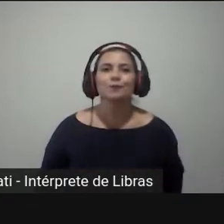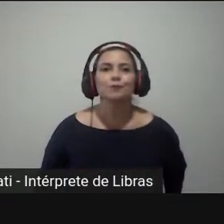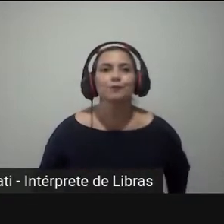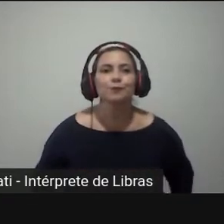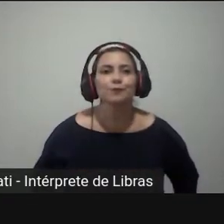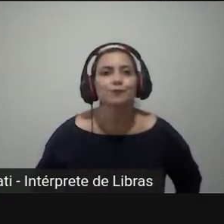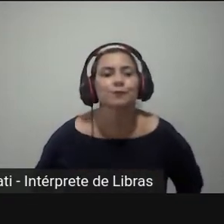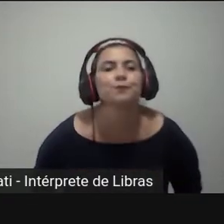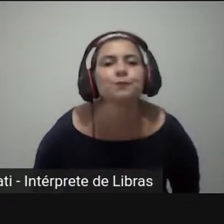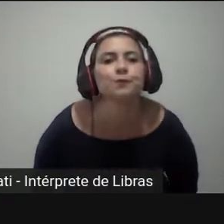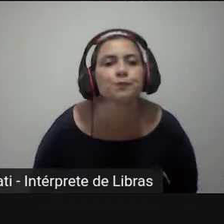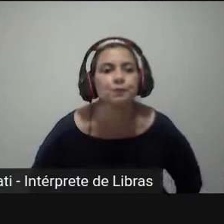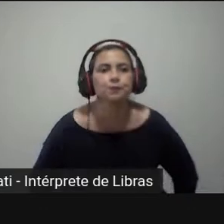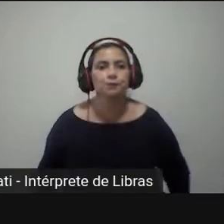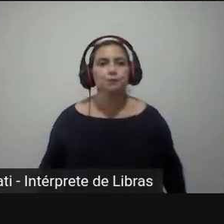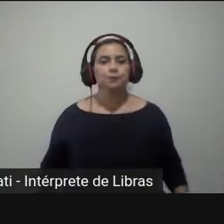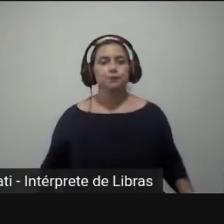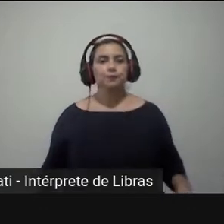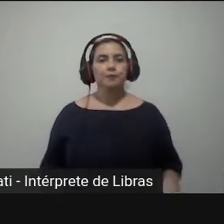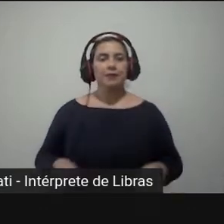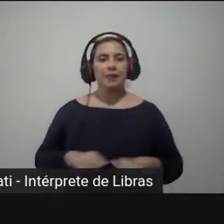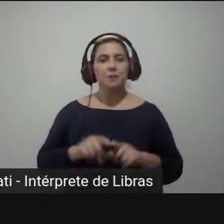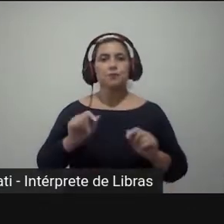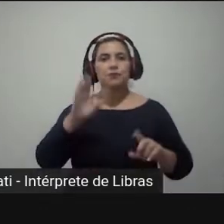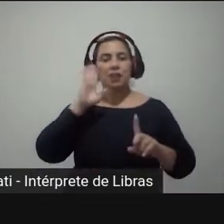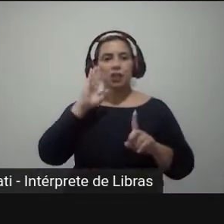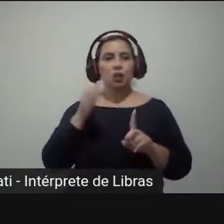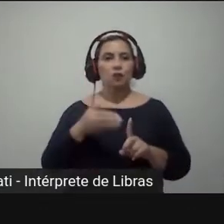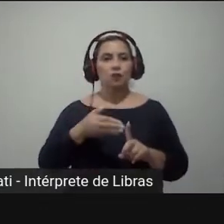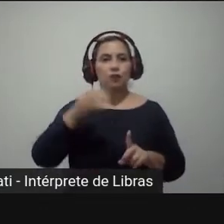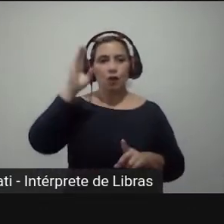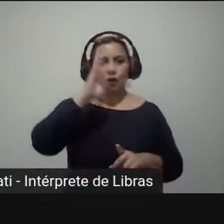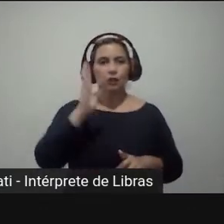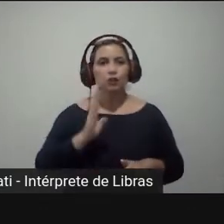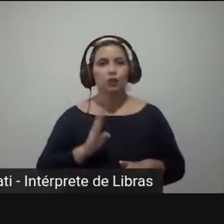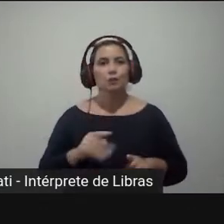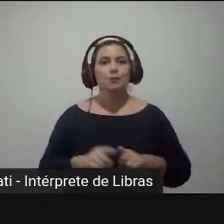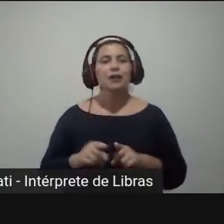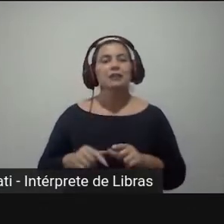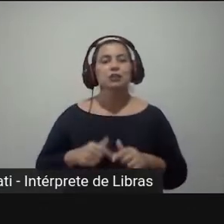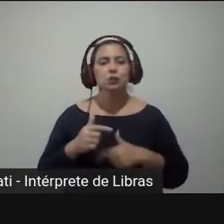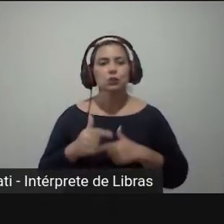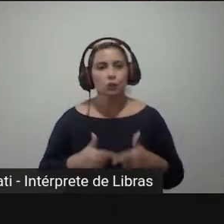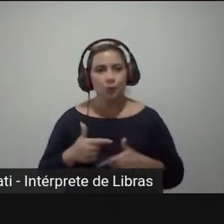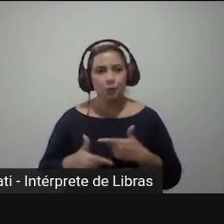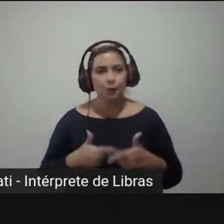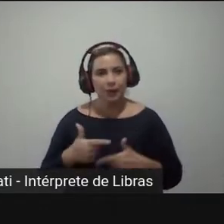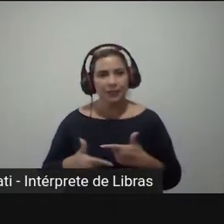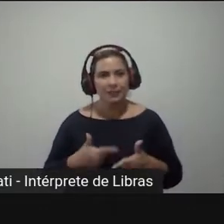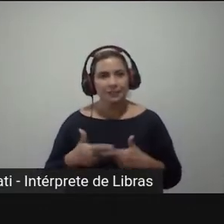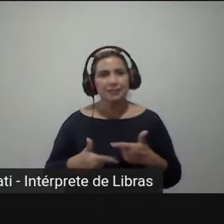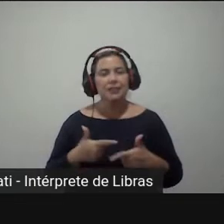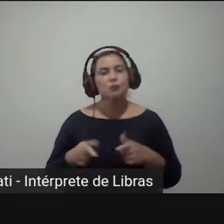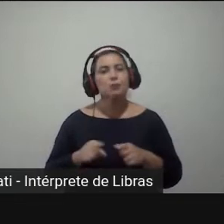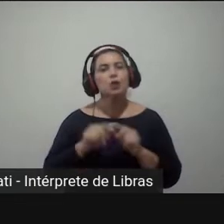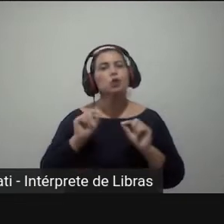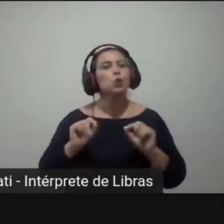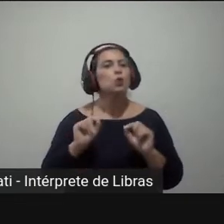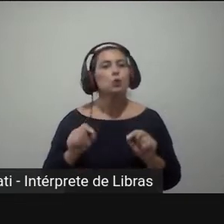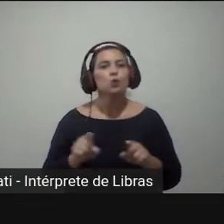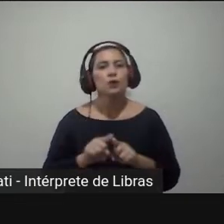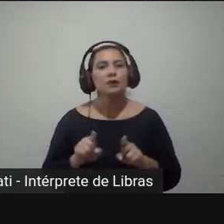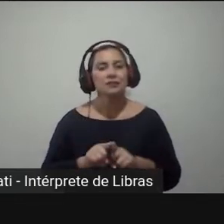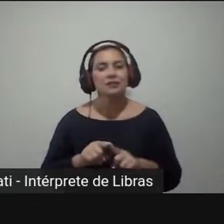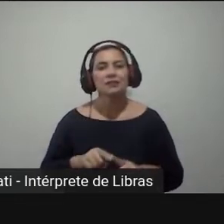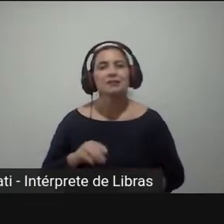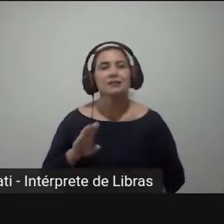Então, focando aqui no Brasil, o trabalho paradigmático sobre efeito roteio foi o trabalho de Barry